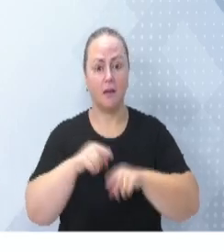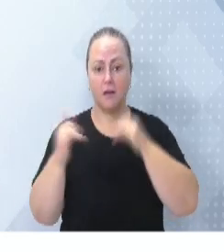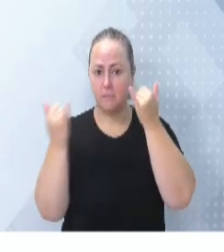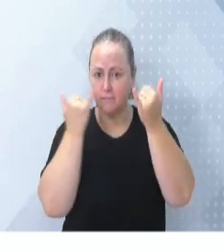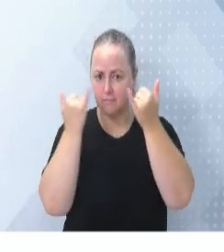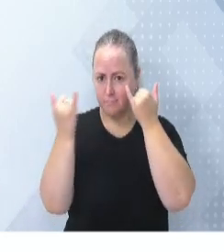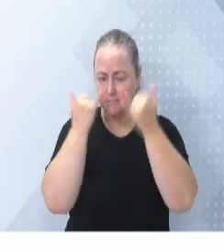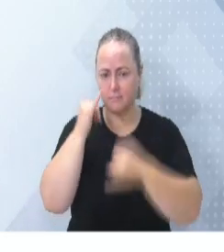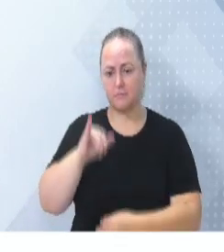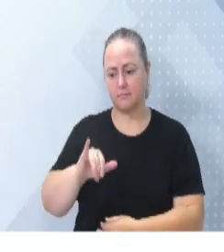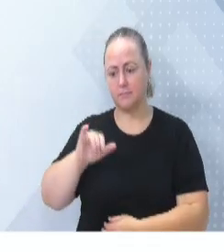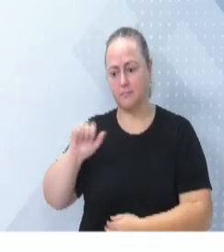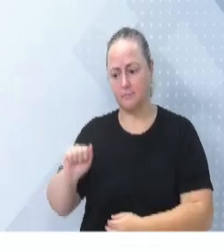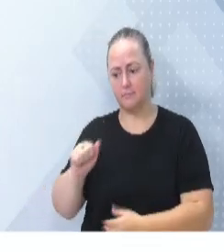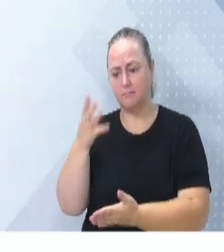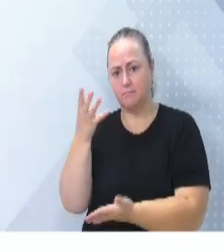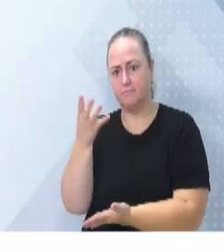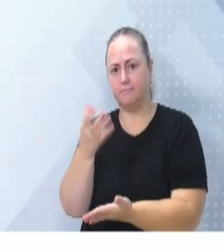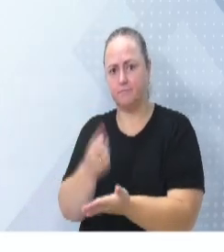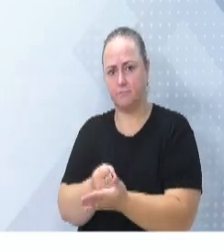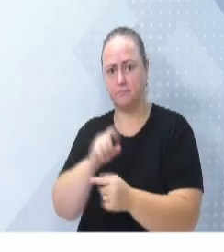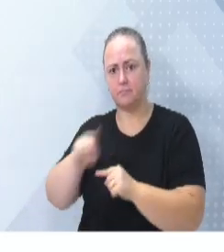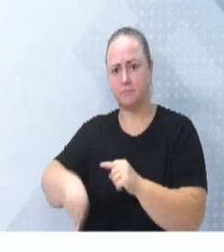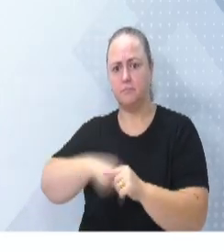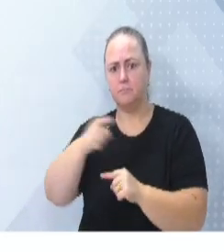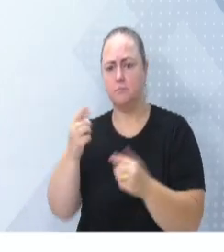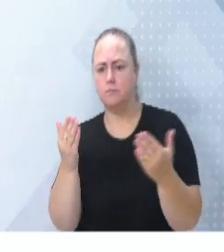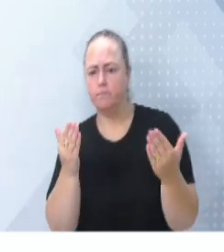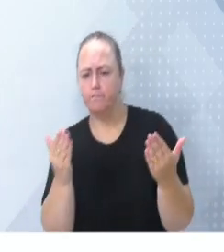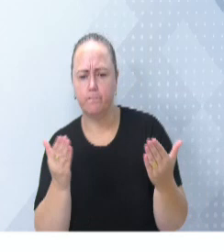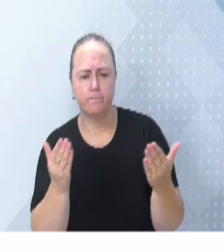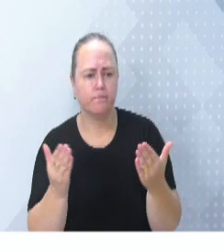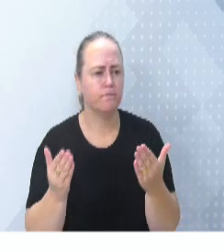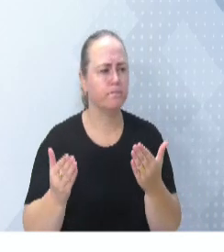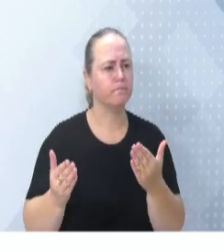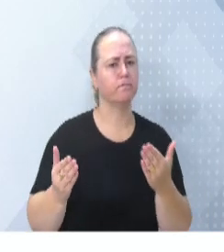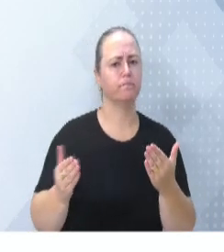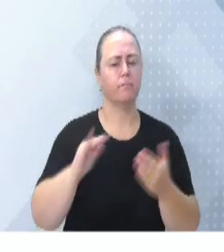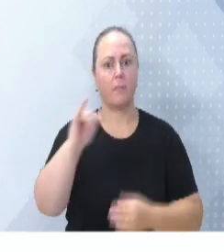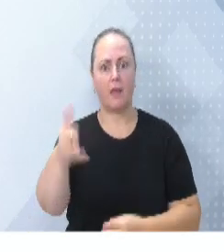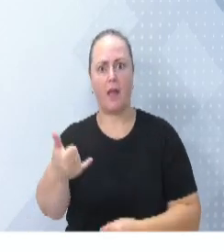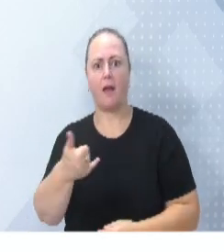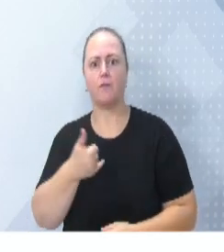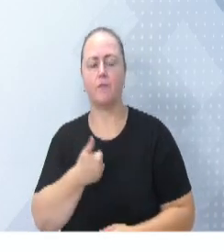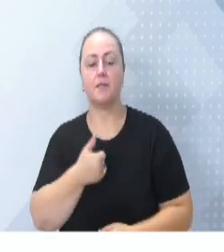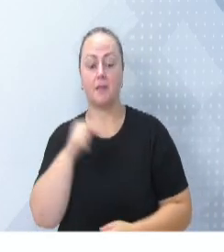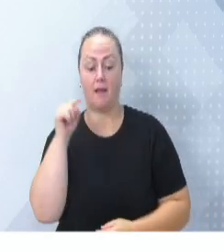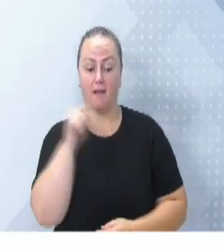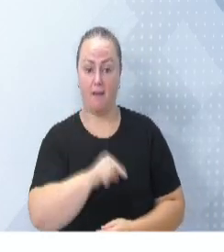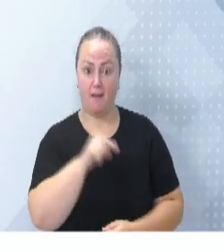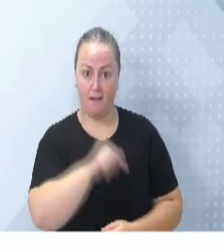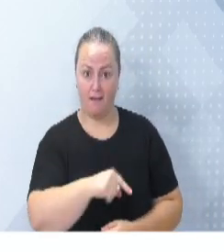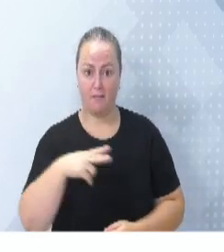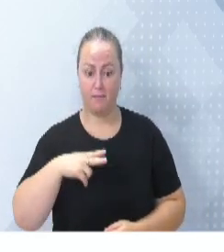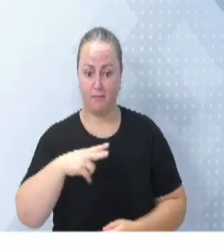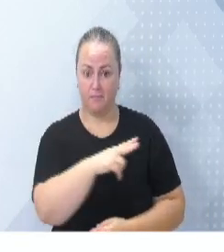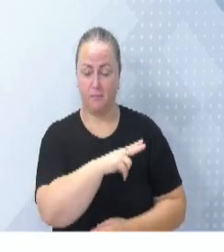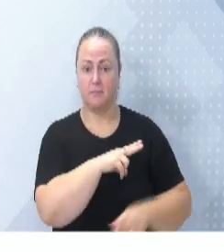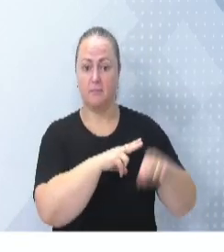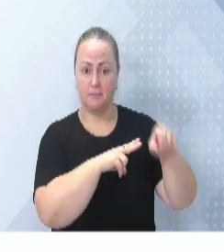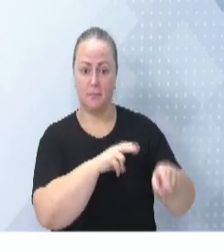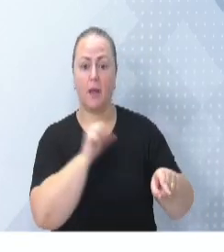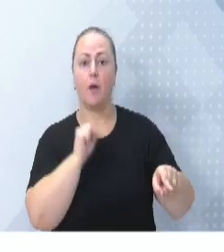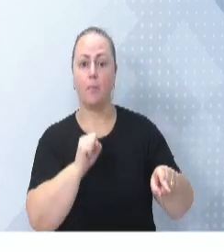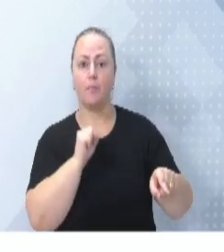para essa inteligência artificial, que compara os melhores hospitais do Brasil, e me diz o seguinte, olha, para esse paciente, ele pode ficar